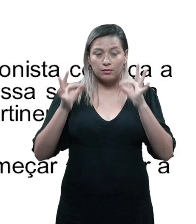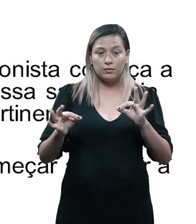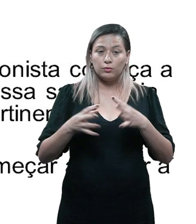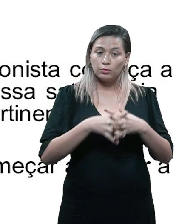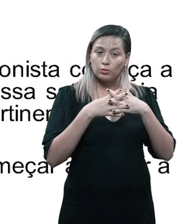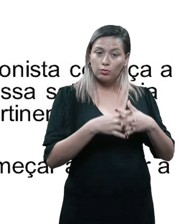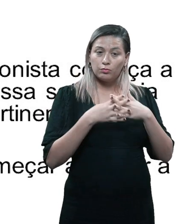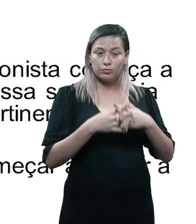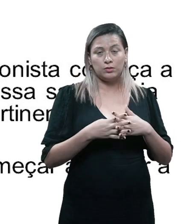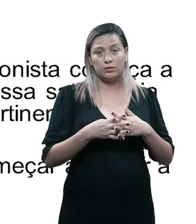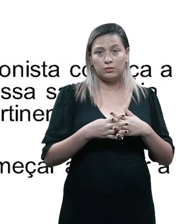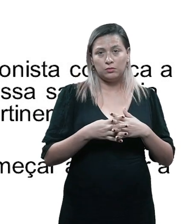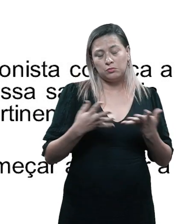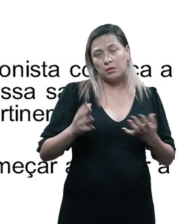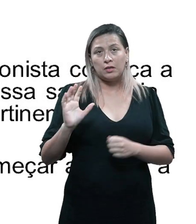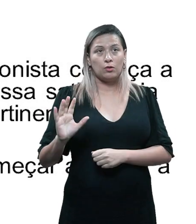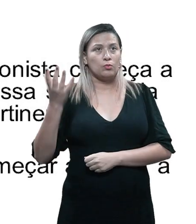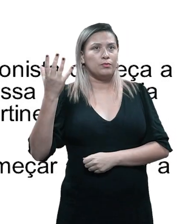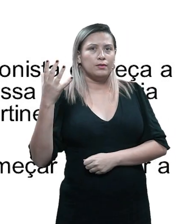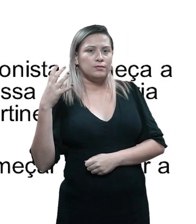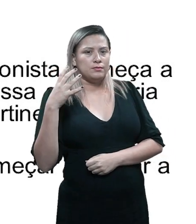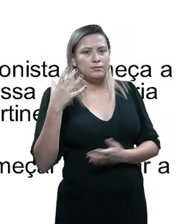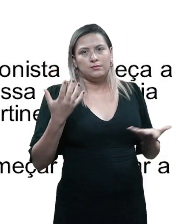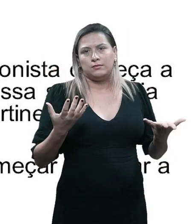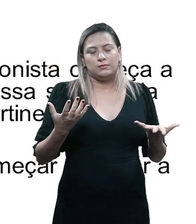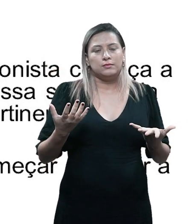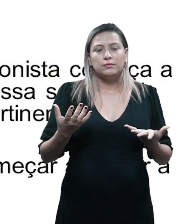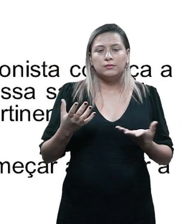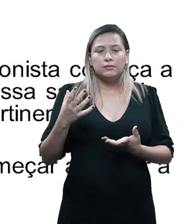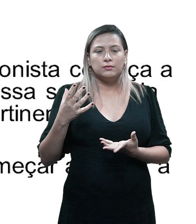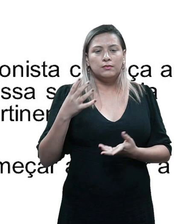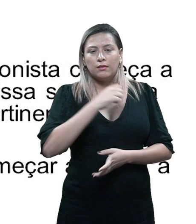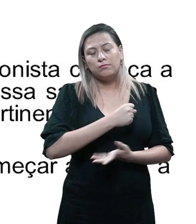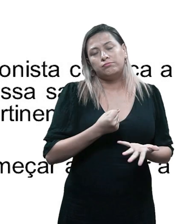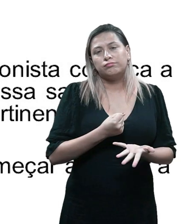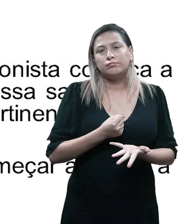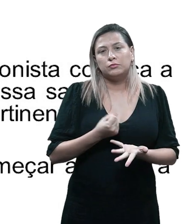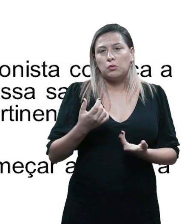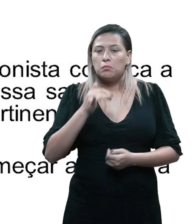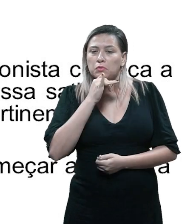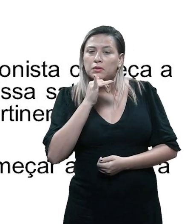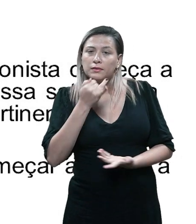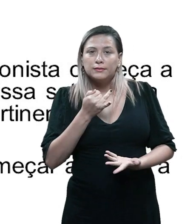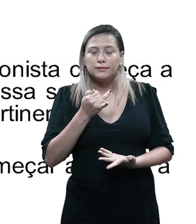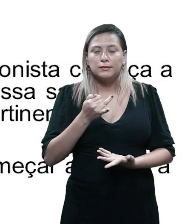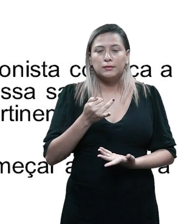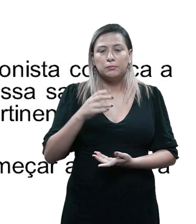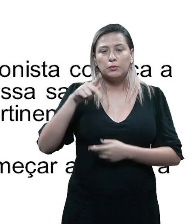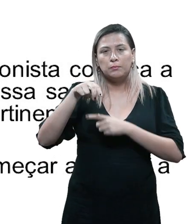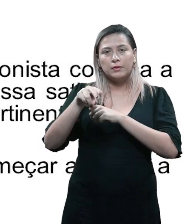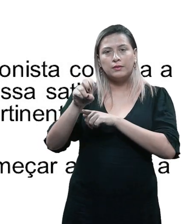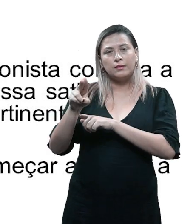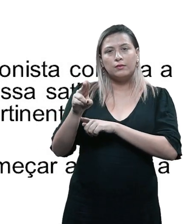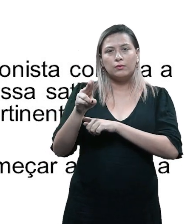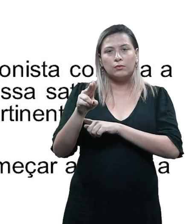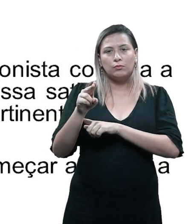conflito ele não é um contratempo. Então, se você coloca na sua história um pneu furado, pneu